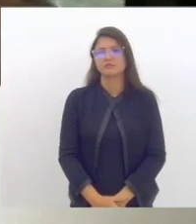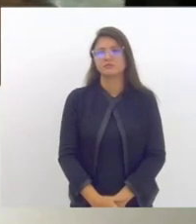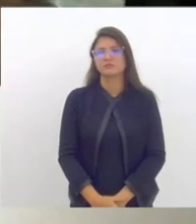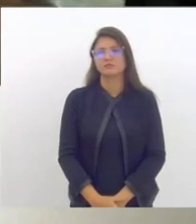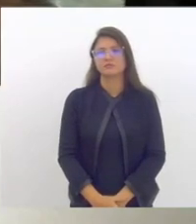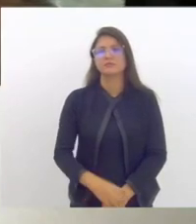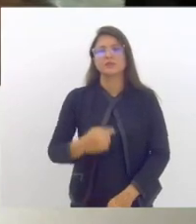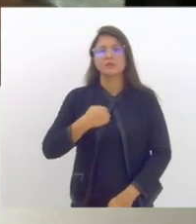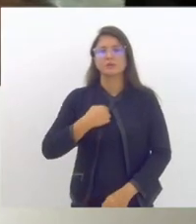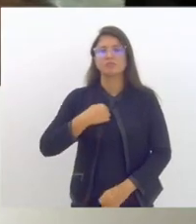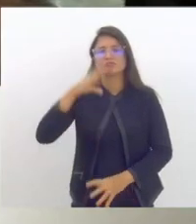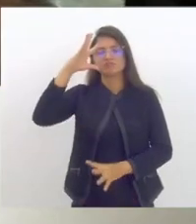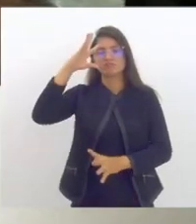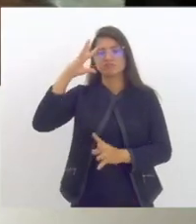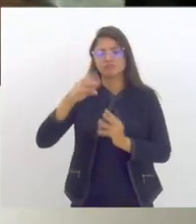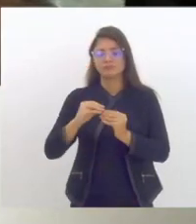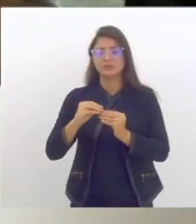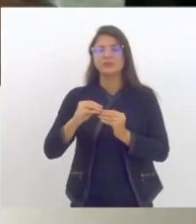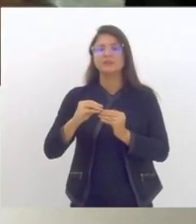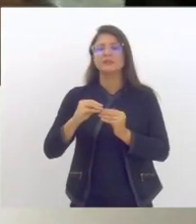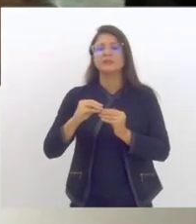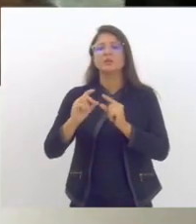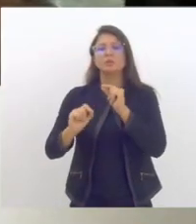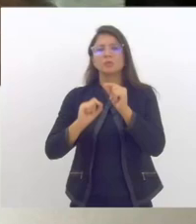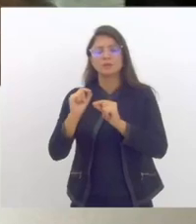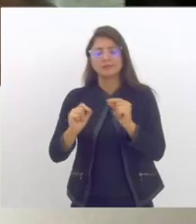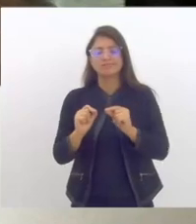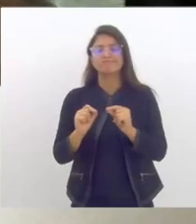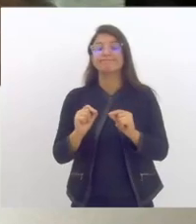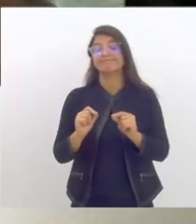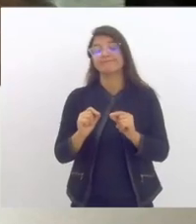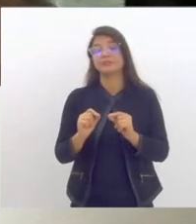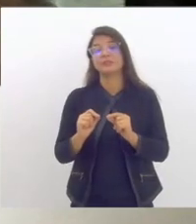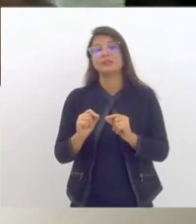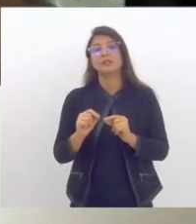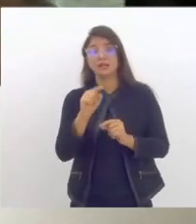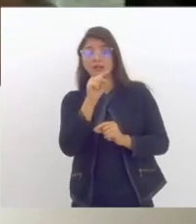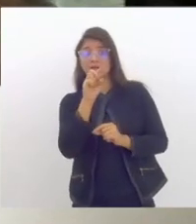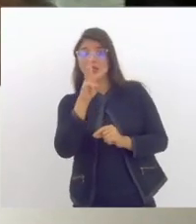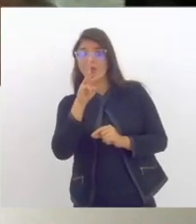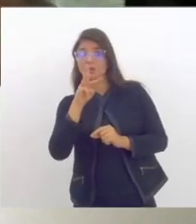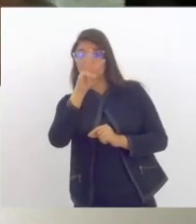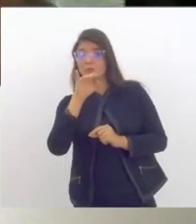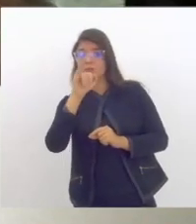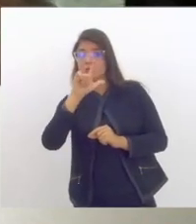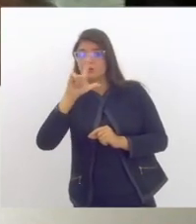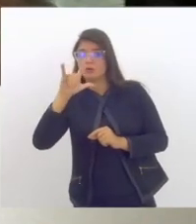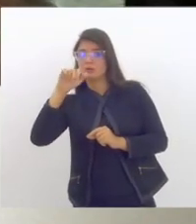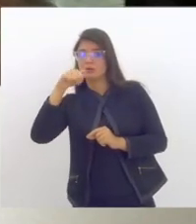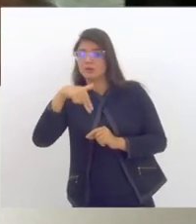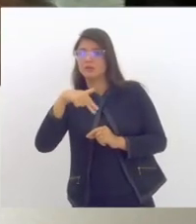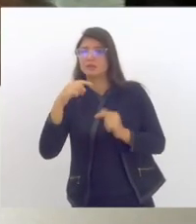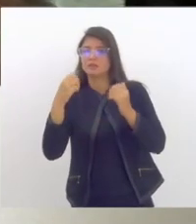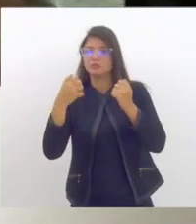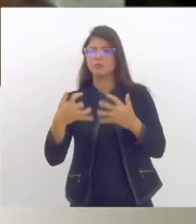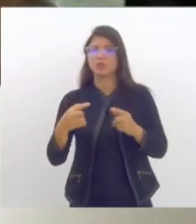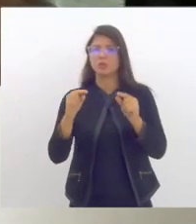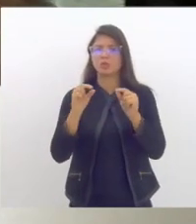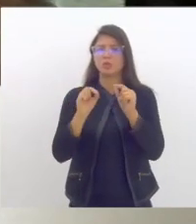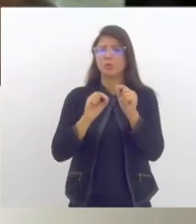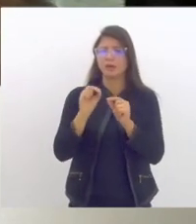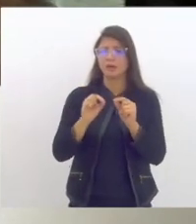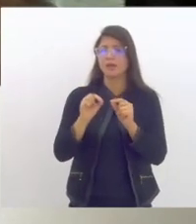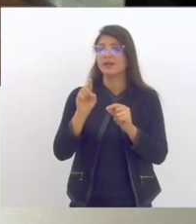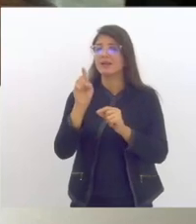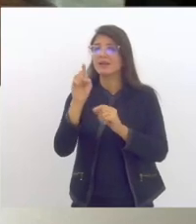para concluir, acredito que a fala do William foi pertinente demais sobre a falta de estrutura para que os alunos